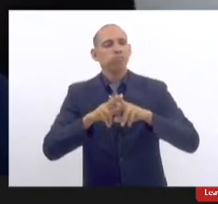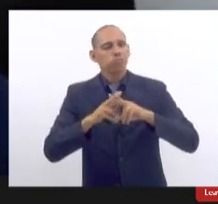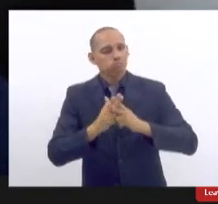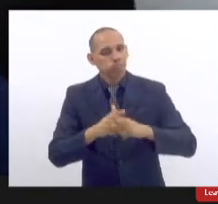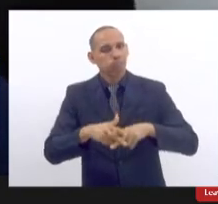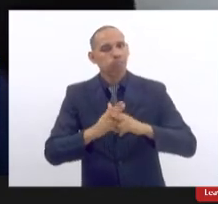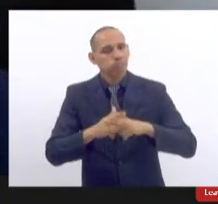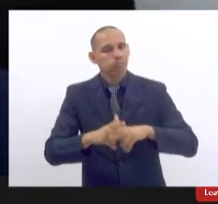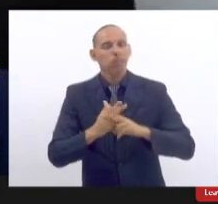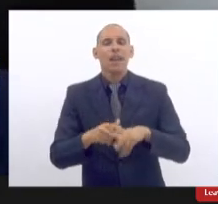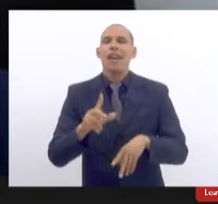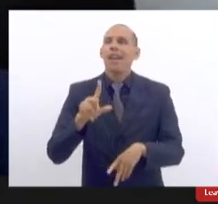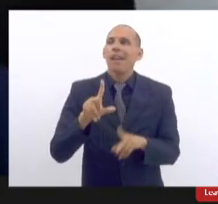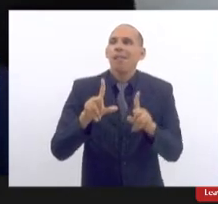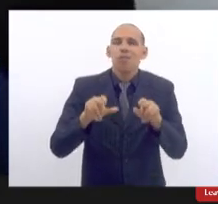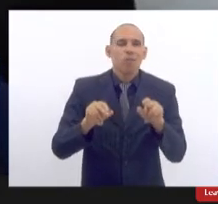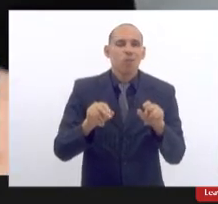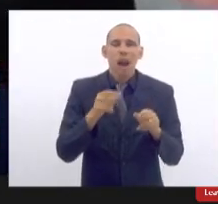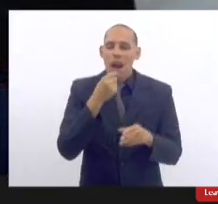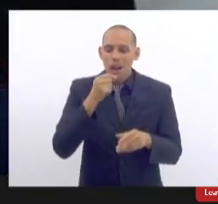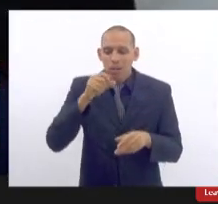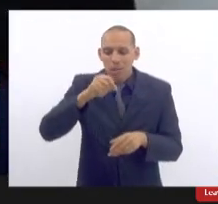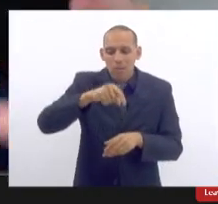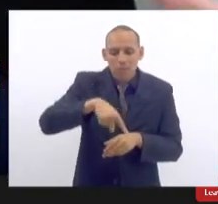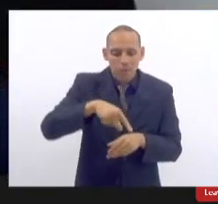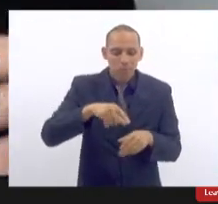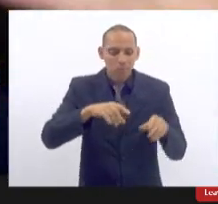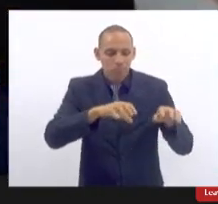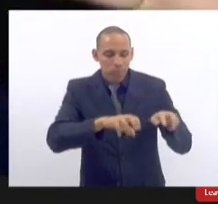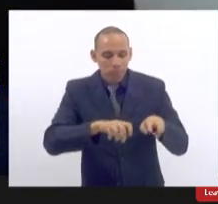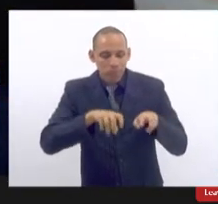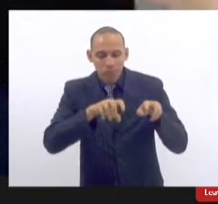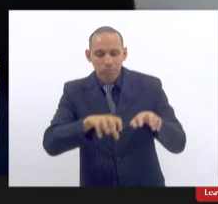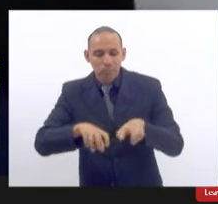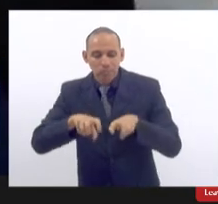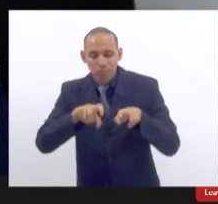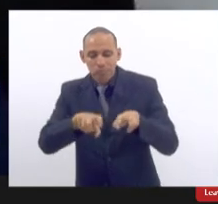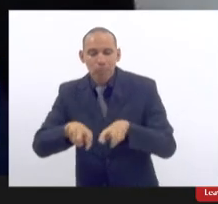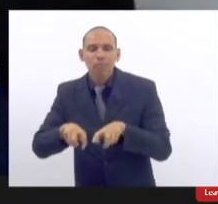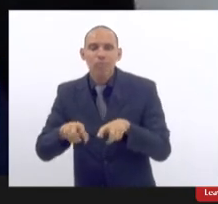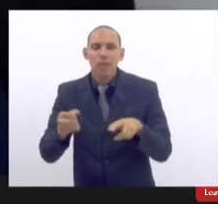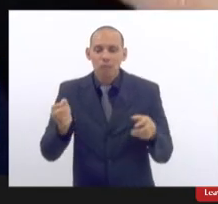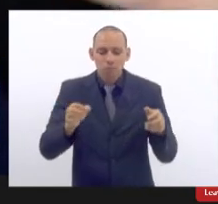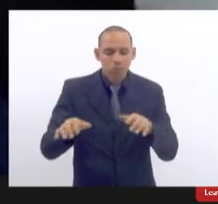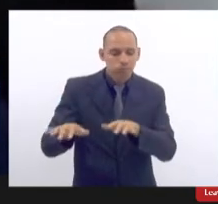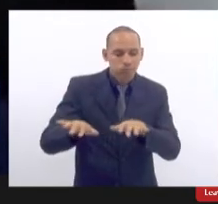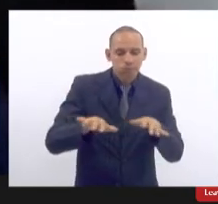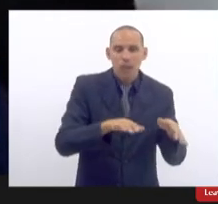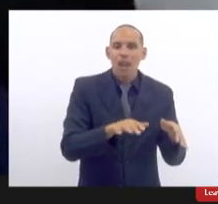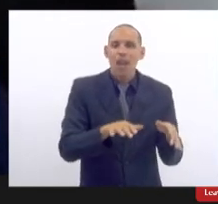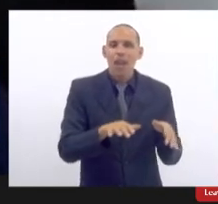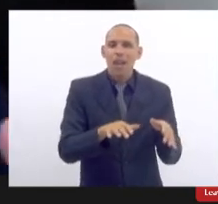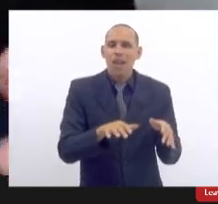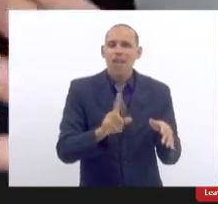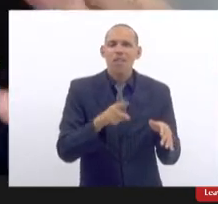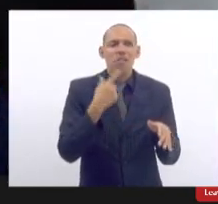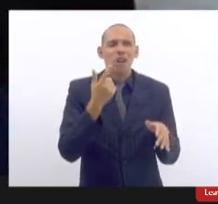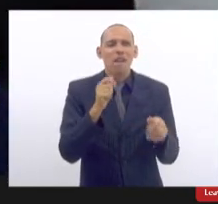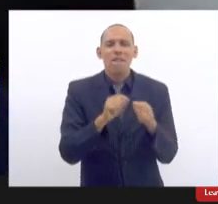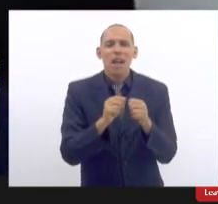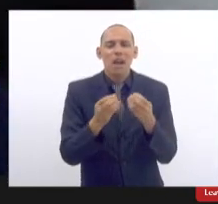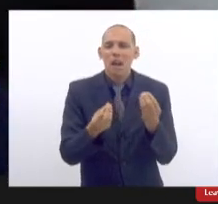sementinha às vezes a gente pode ficar perdido de nossa como é que a gente vai fazer acontecer isso na prática mas